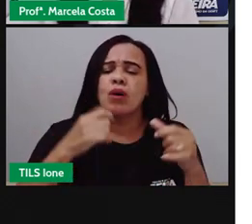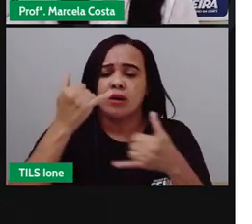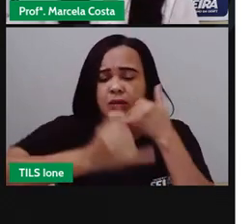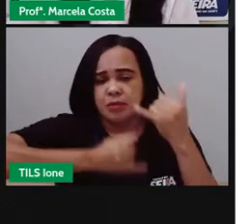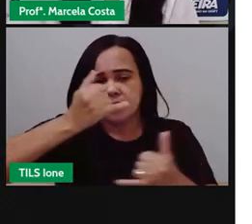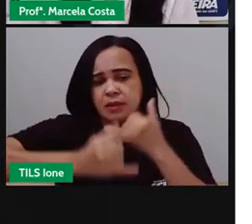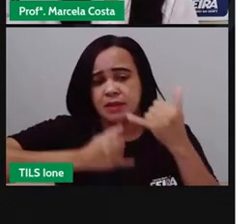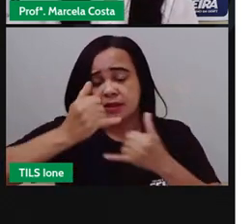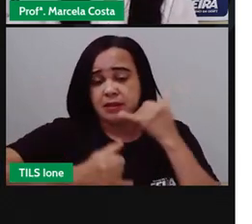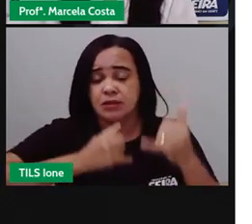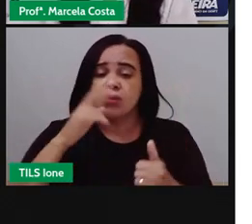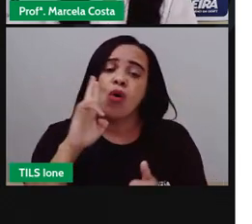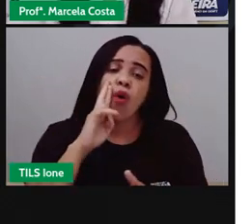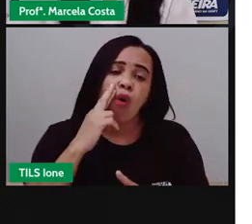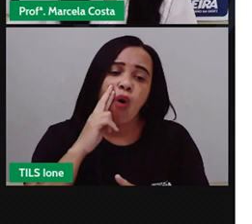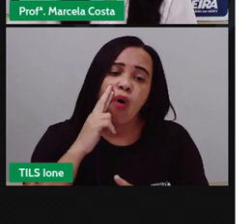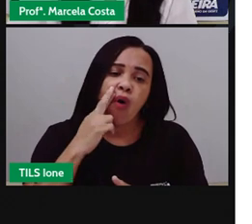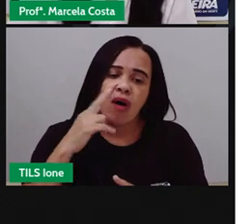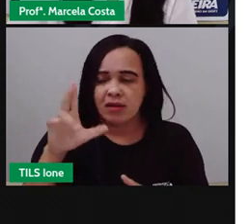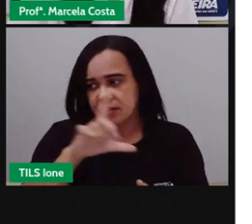da cor rosa. Tá bom?